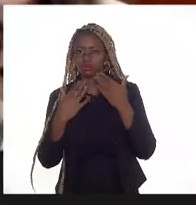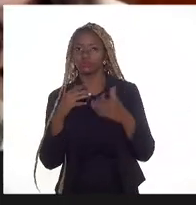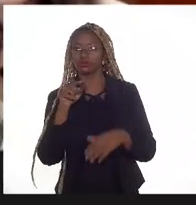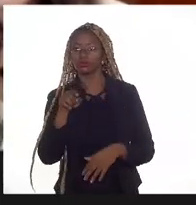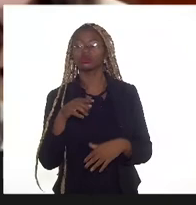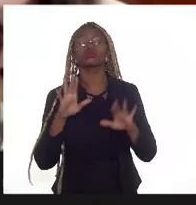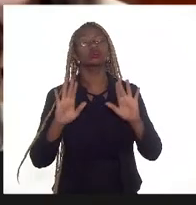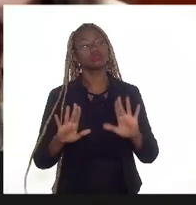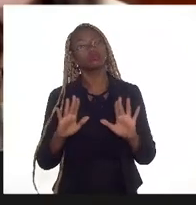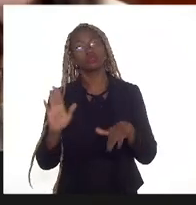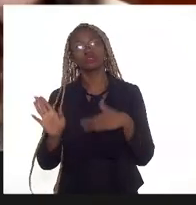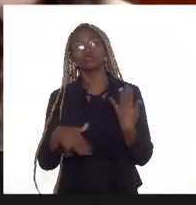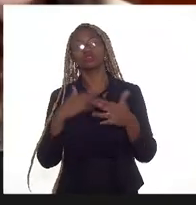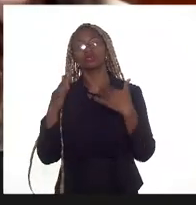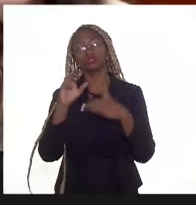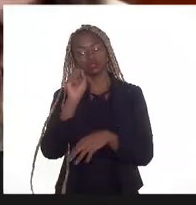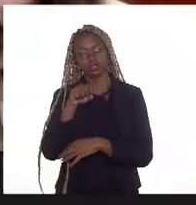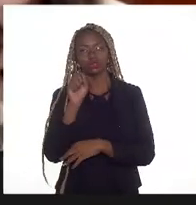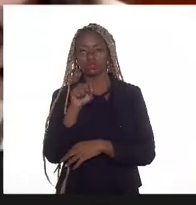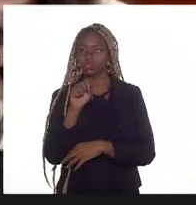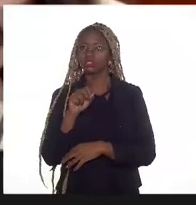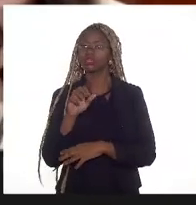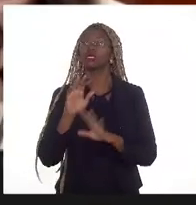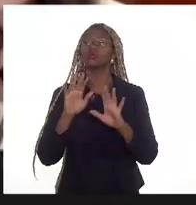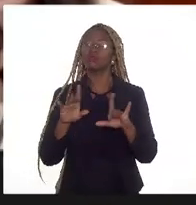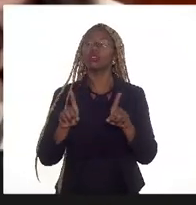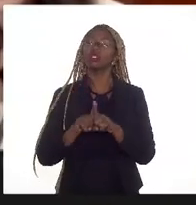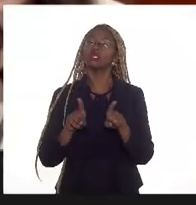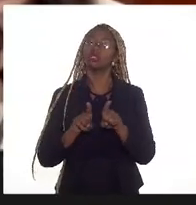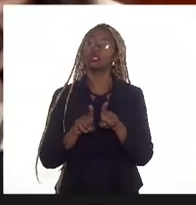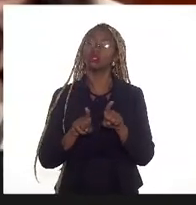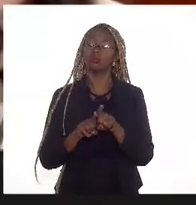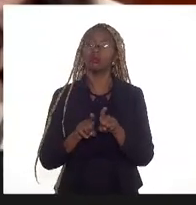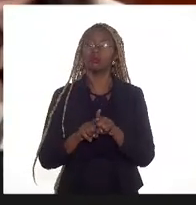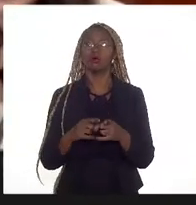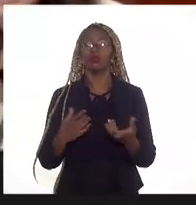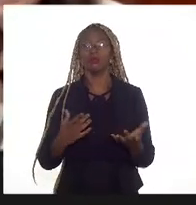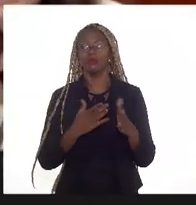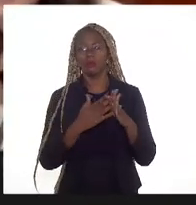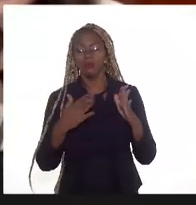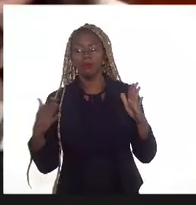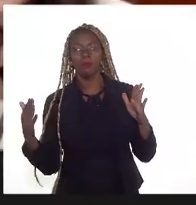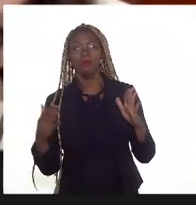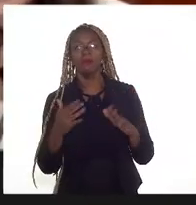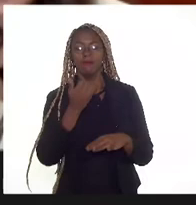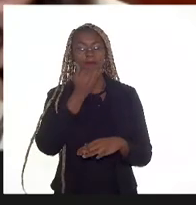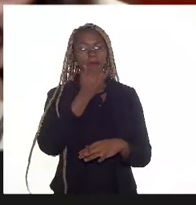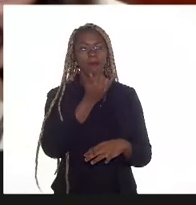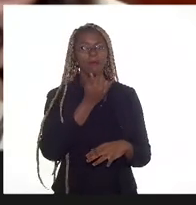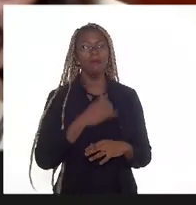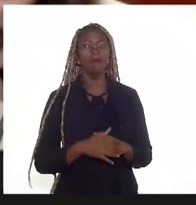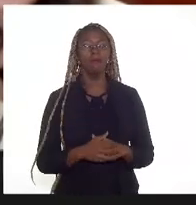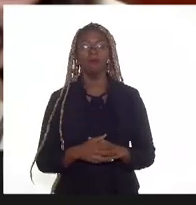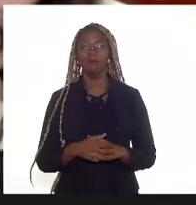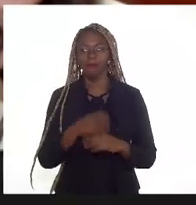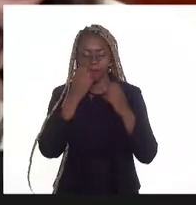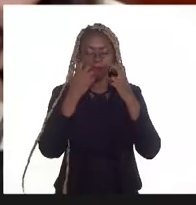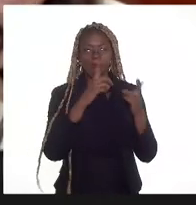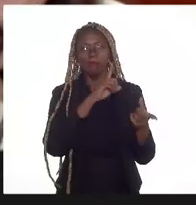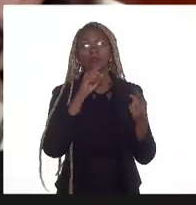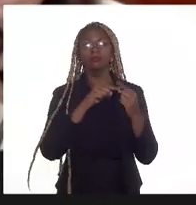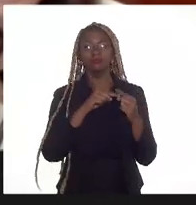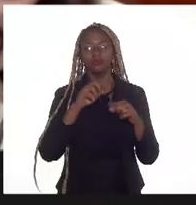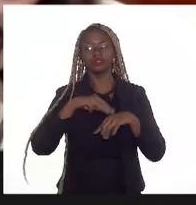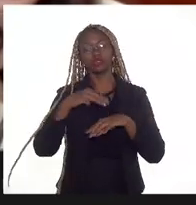Então, o plano de desenvolvimento dele, sim, e também contempla o plano de desenvolvimento de Tupi, desculpa, também contempla o estudo do